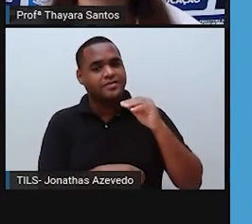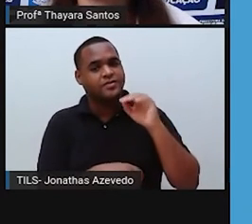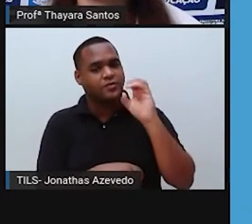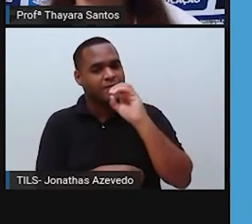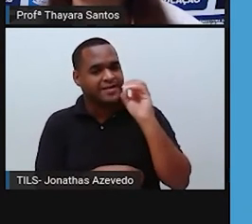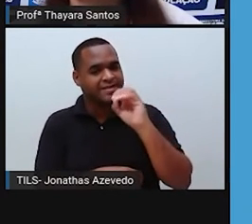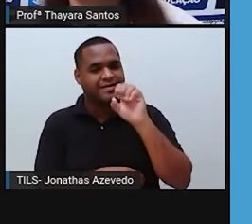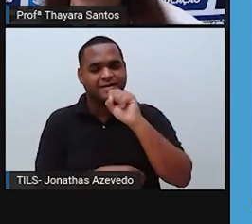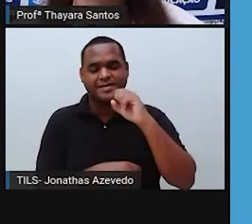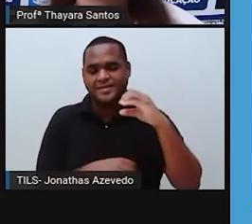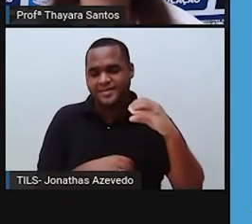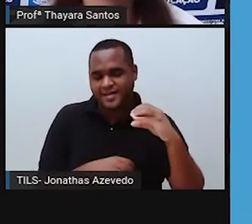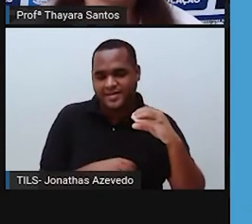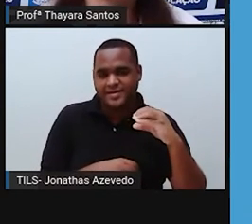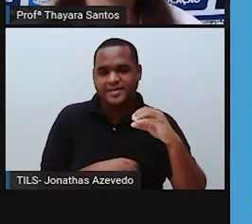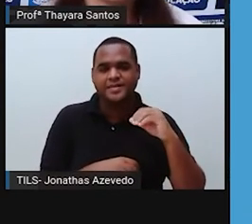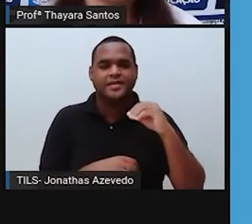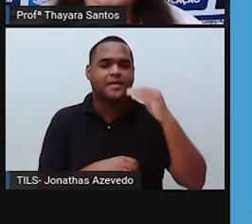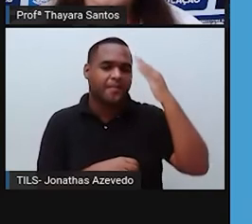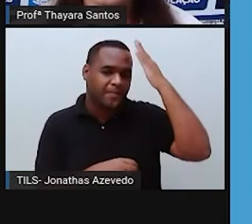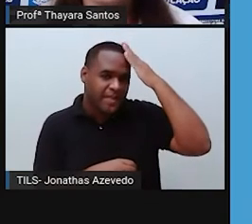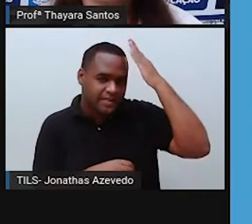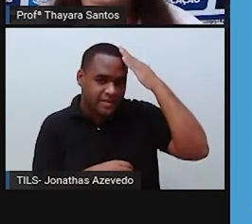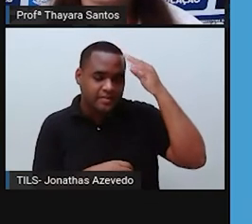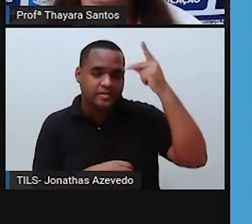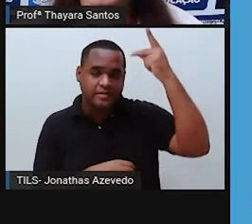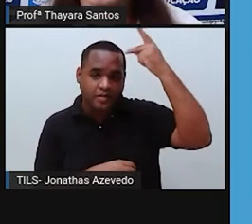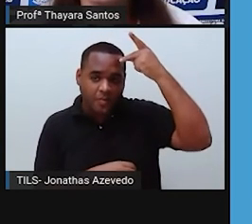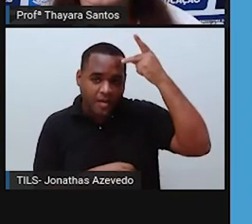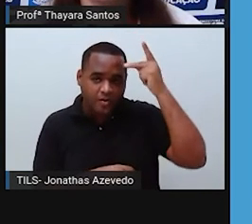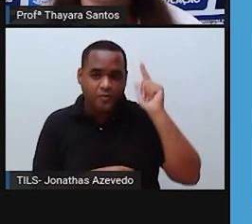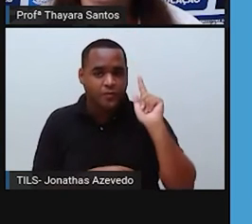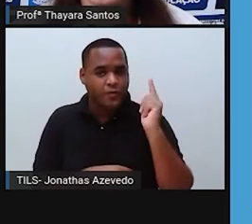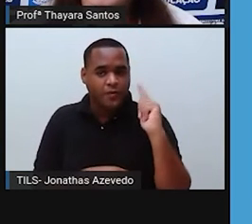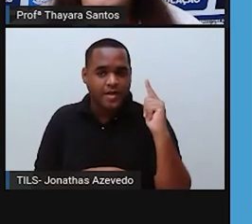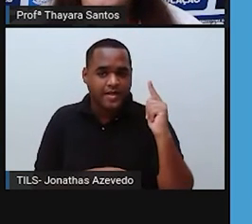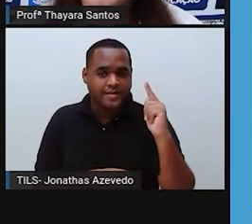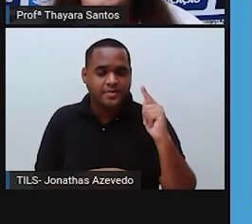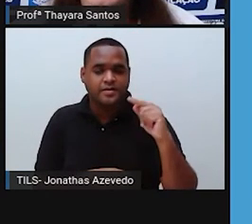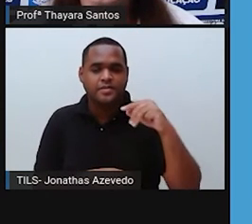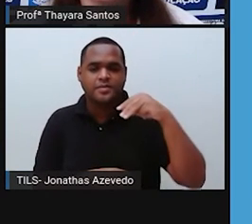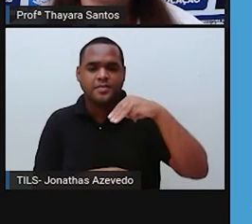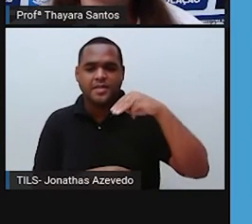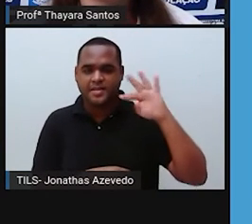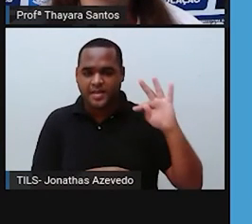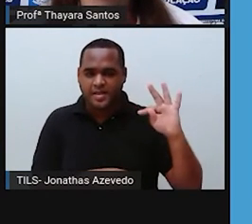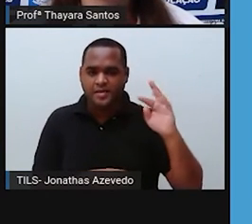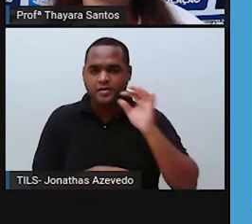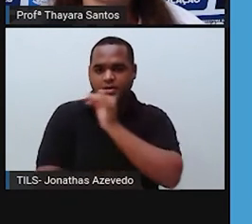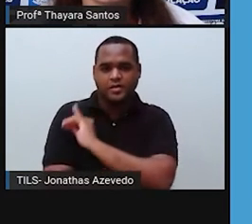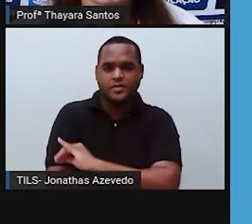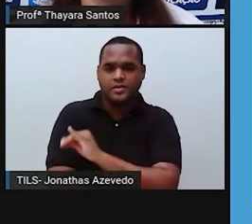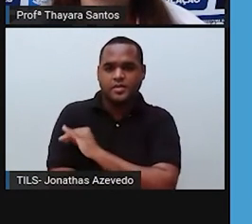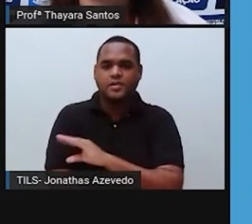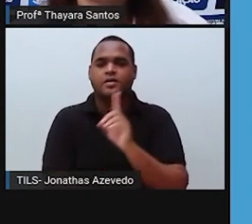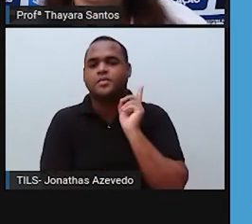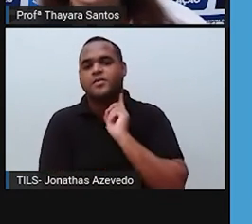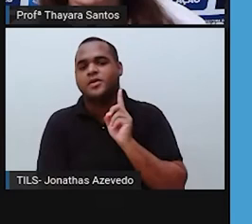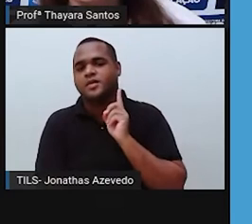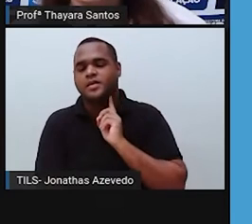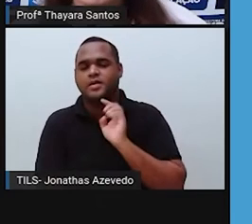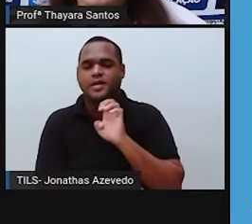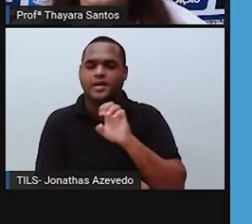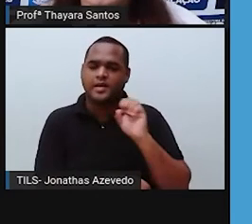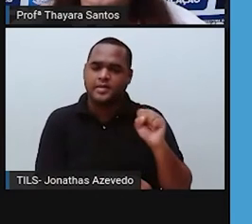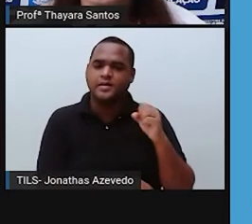Sul, Santa Catarina, Paraná, São Paulo, Goiás, Mato Grosso, Rio de Janeiro, Minas Gerais, Espírito